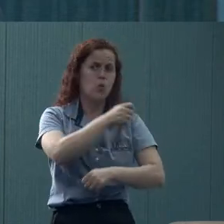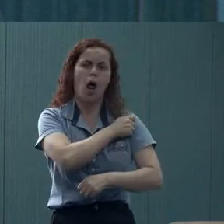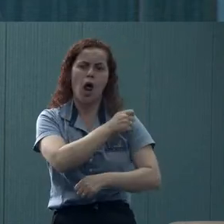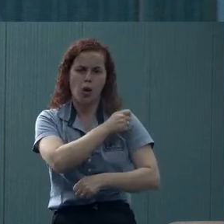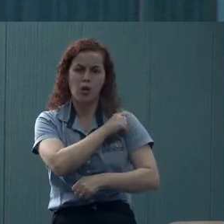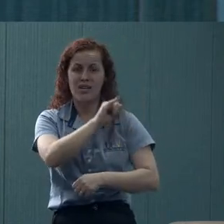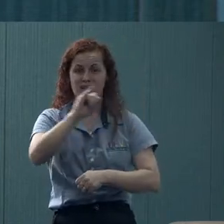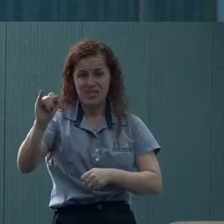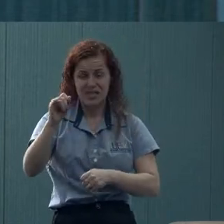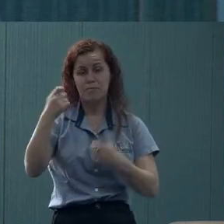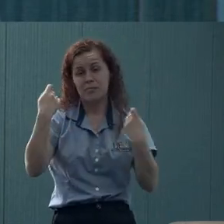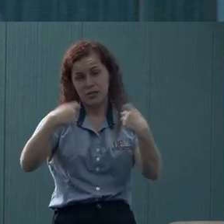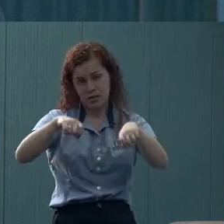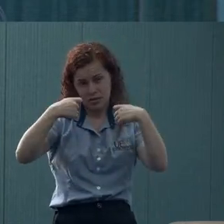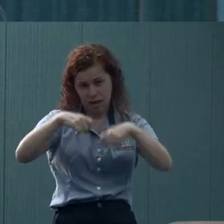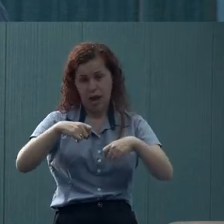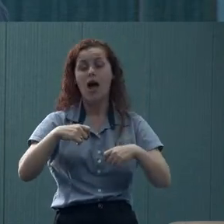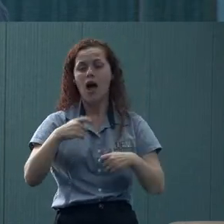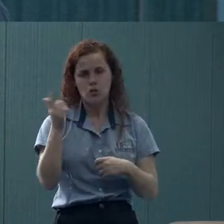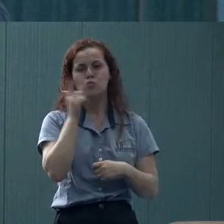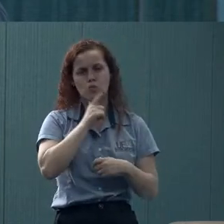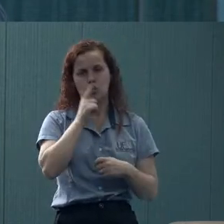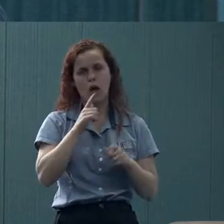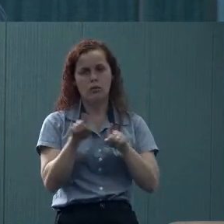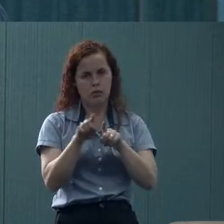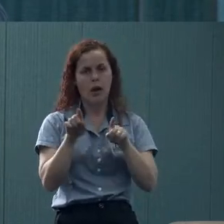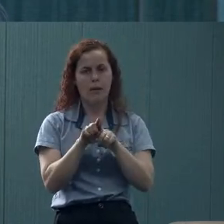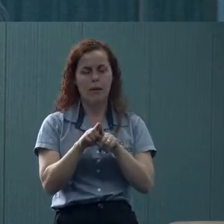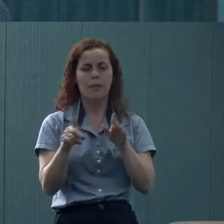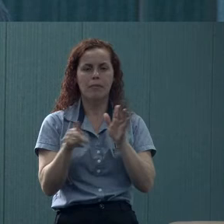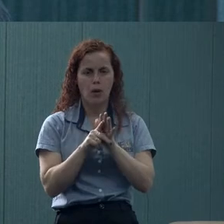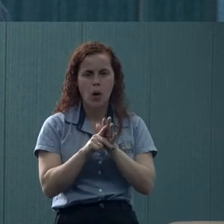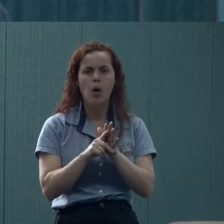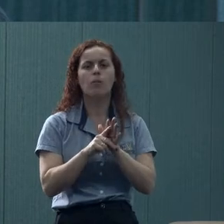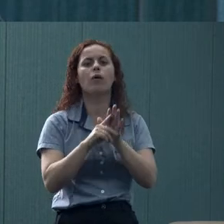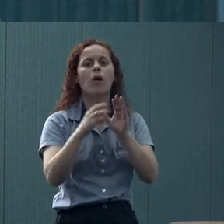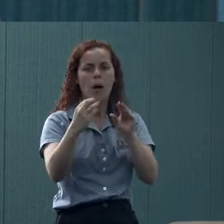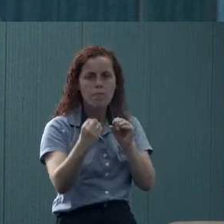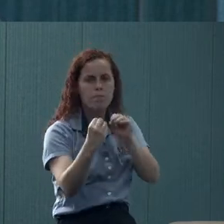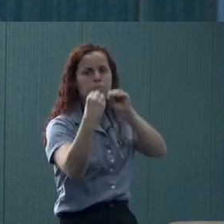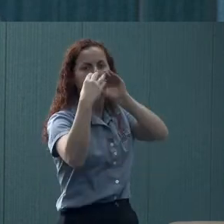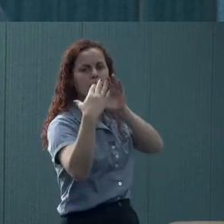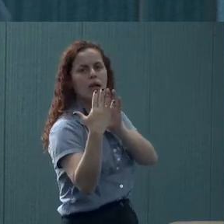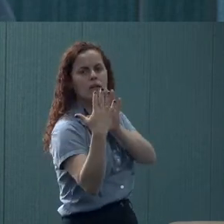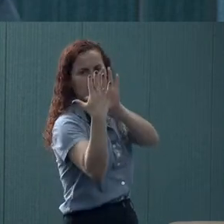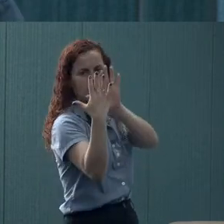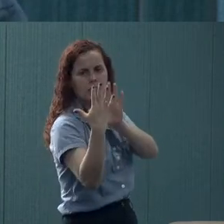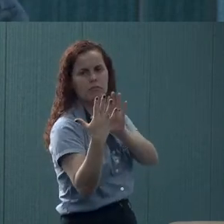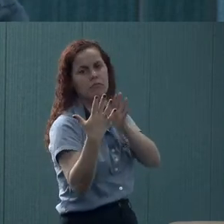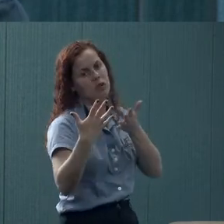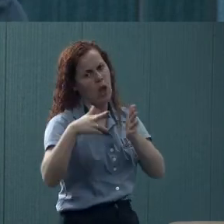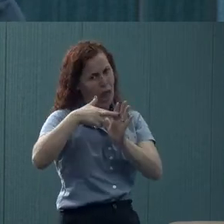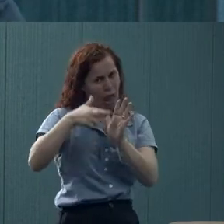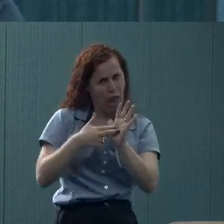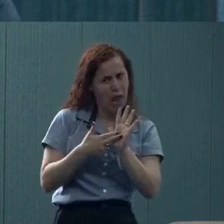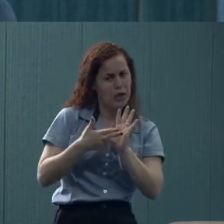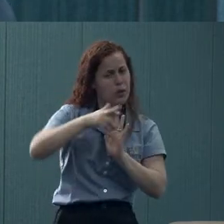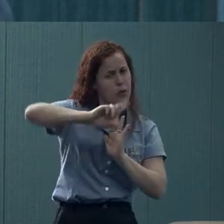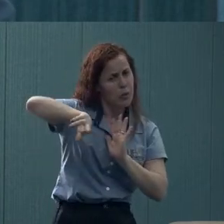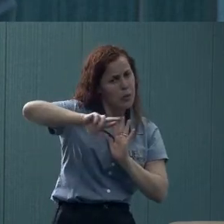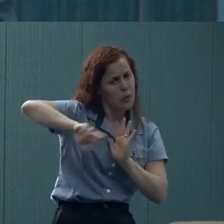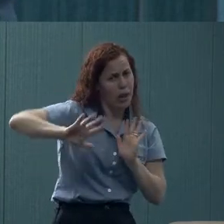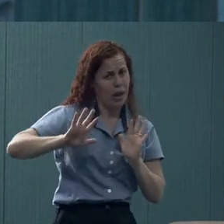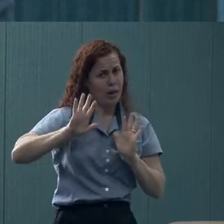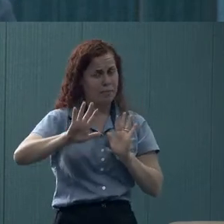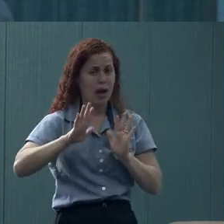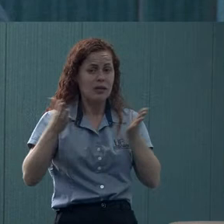E, se surgirem essas demandas, a gente pode também avaliar a questão do atendimento online. Caso a caso. Não é a regra. Enquanto regra, a gente